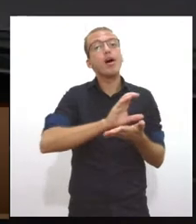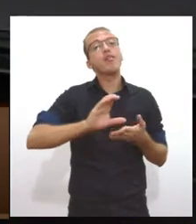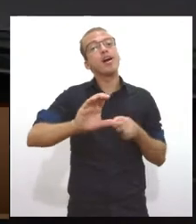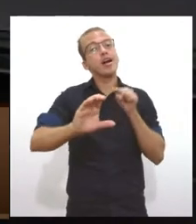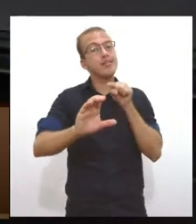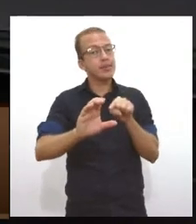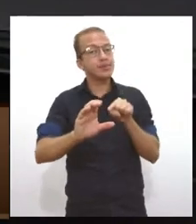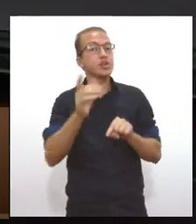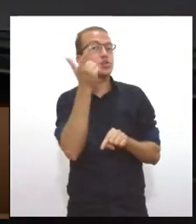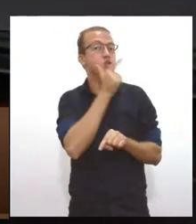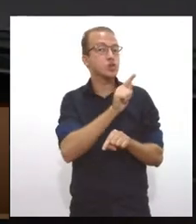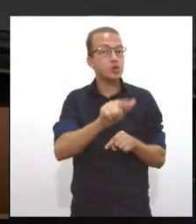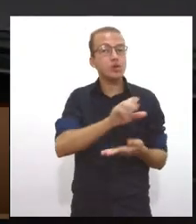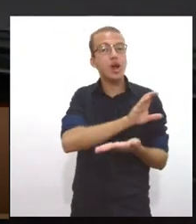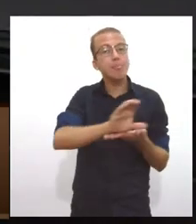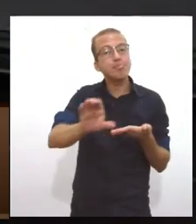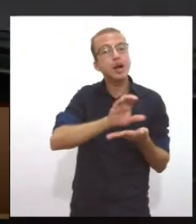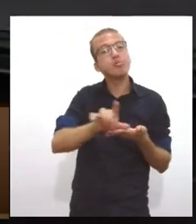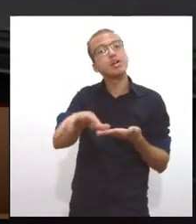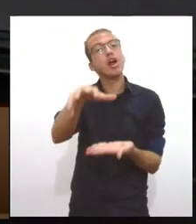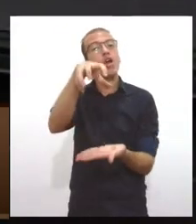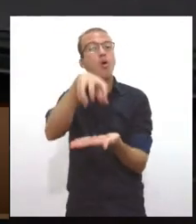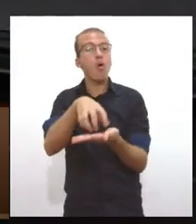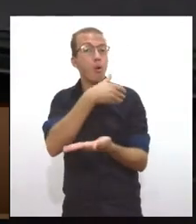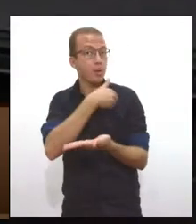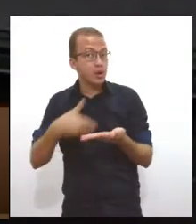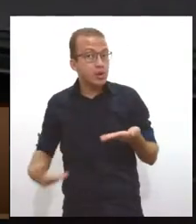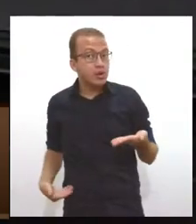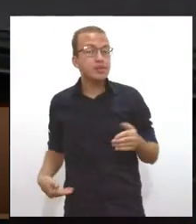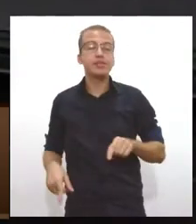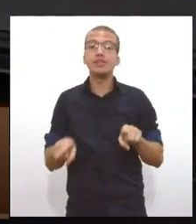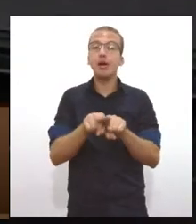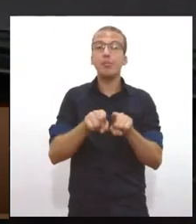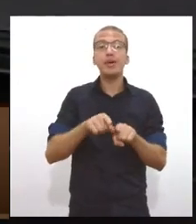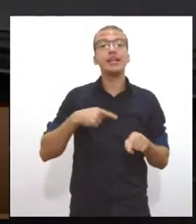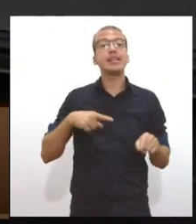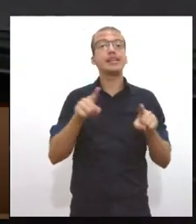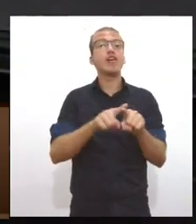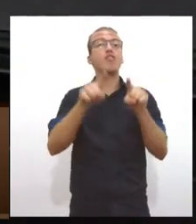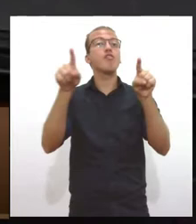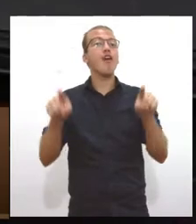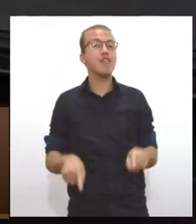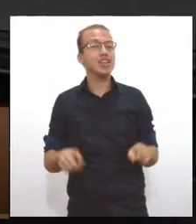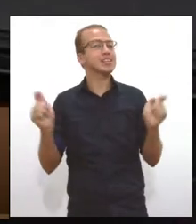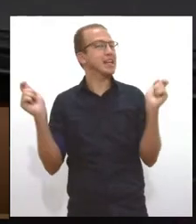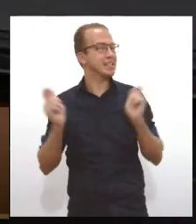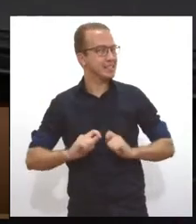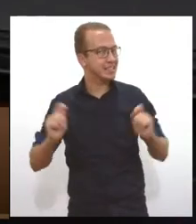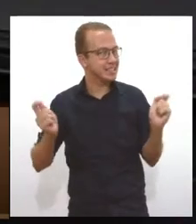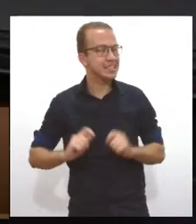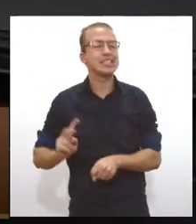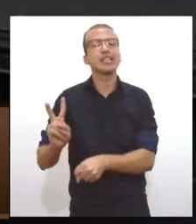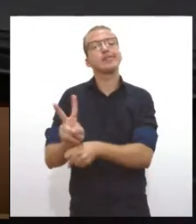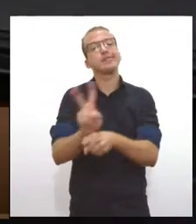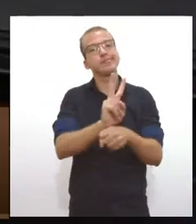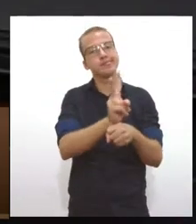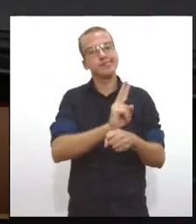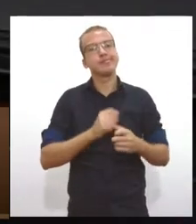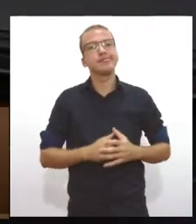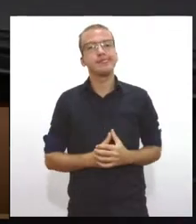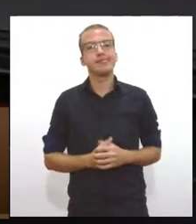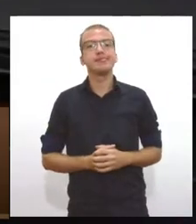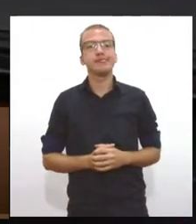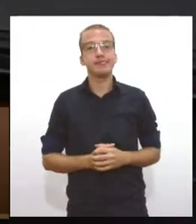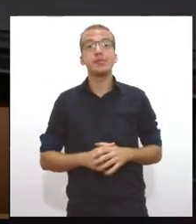órgão público e tenho quantidade de pessoal suficiente para fazer essa auditoria e essa fiscalização. Então, vai